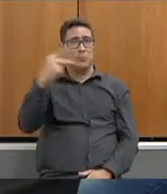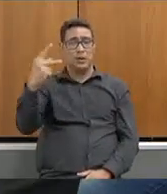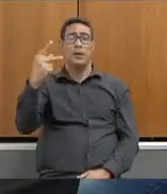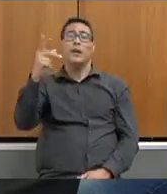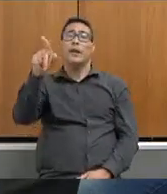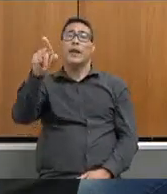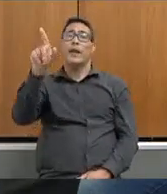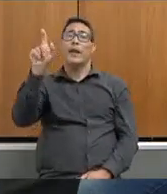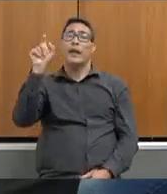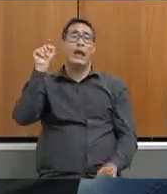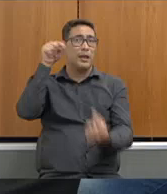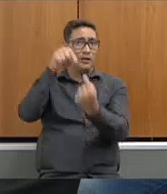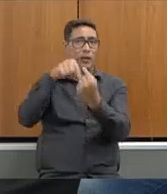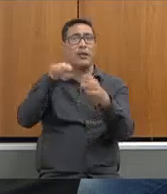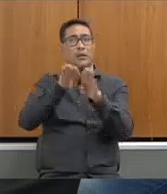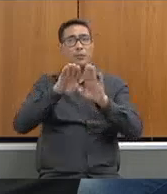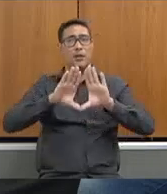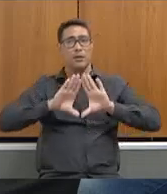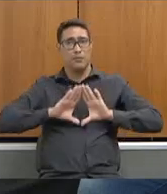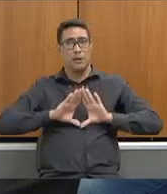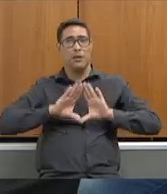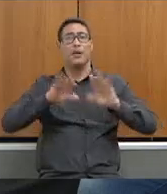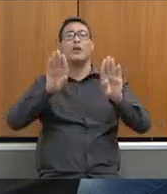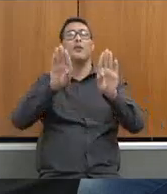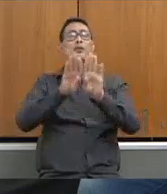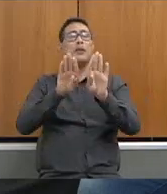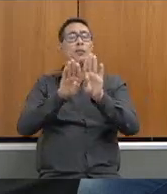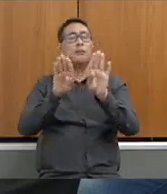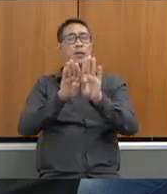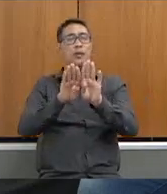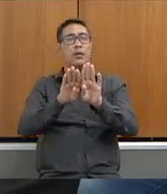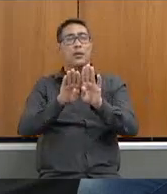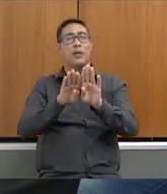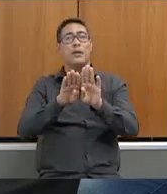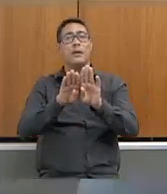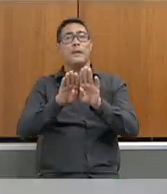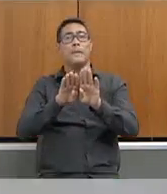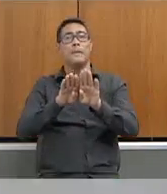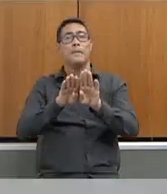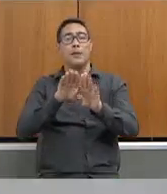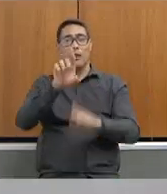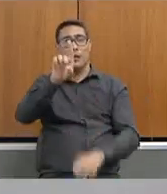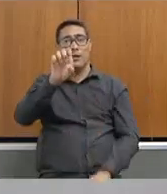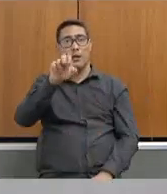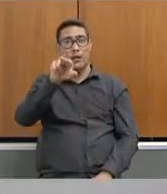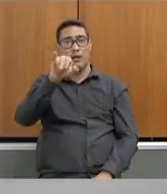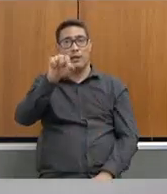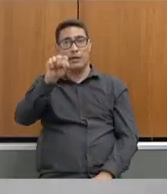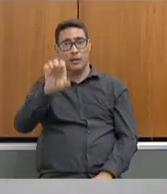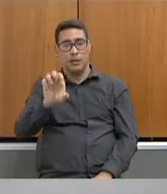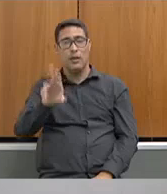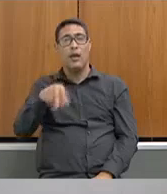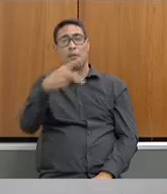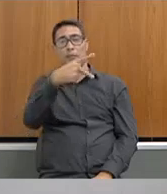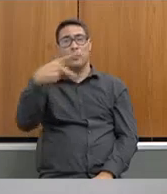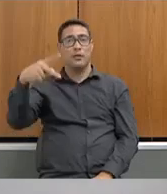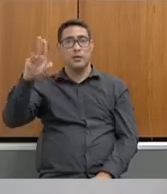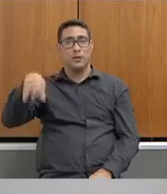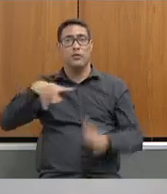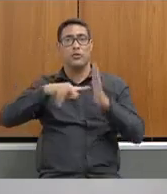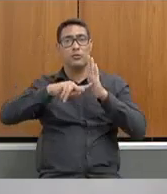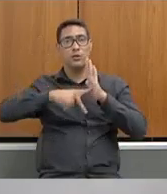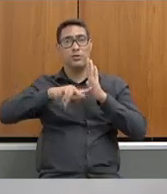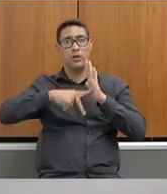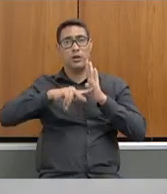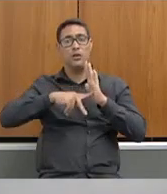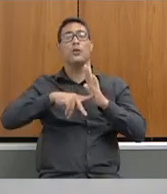papel perante a Assembleia e também conosco. Quero comentar também a Denise, a presidente aqui do sindicato, os